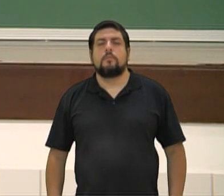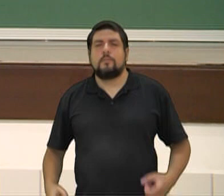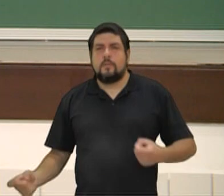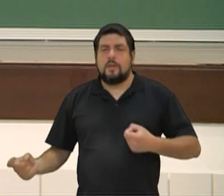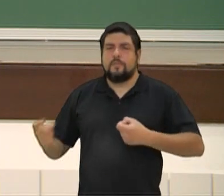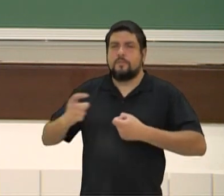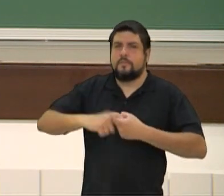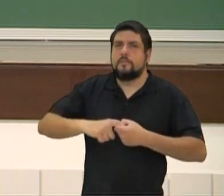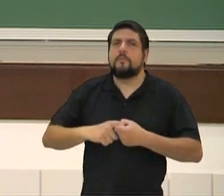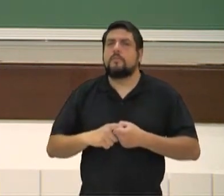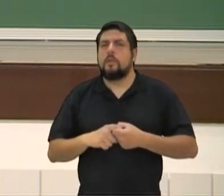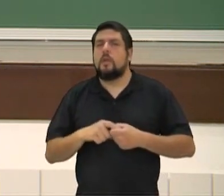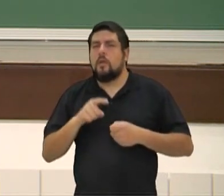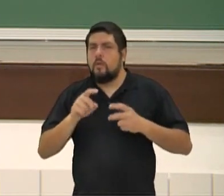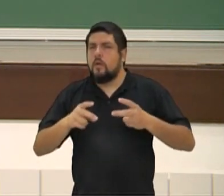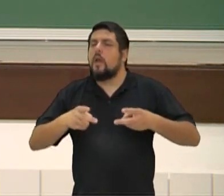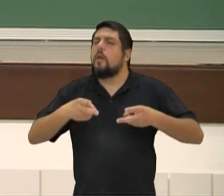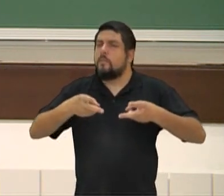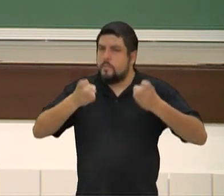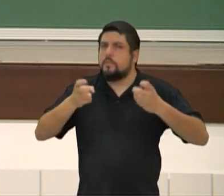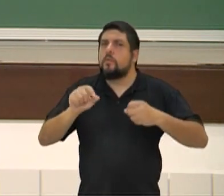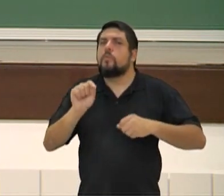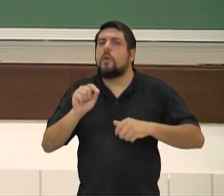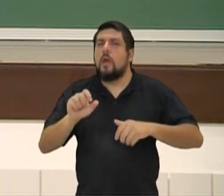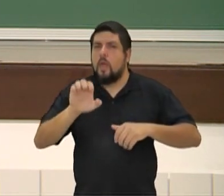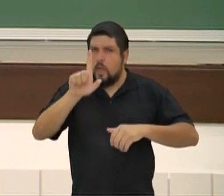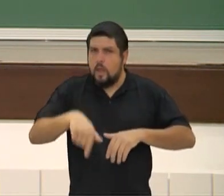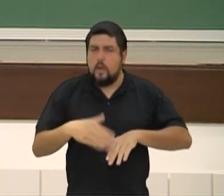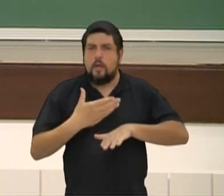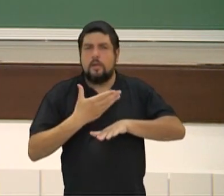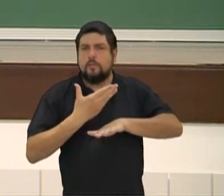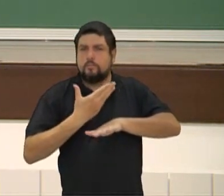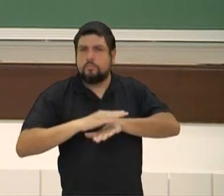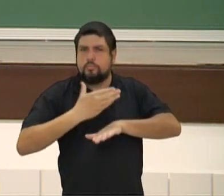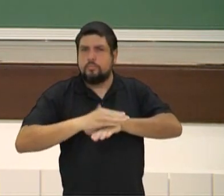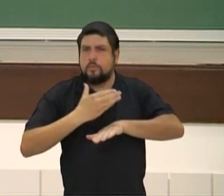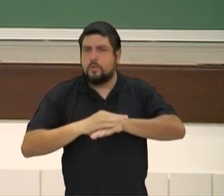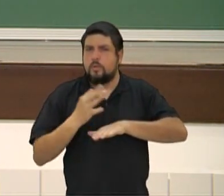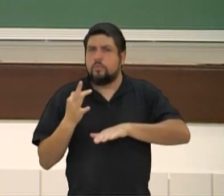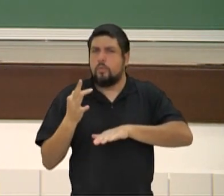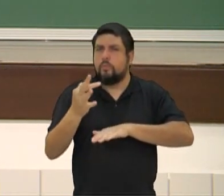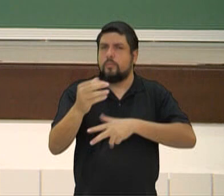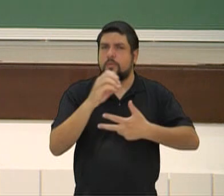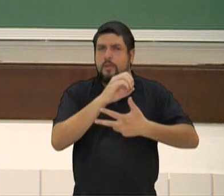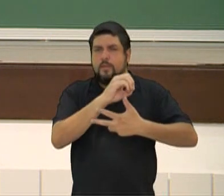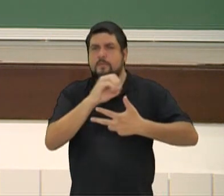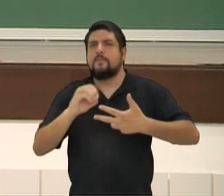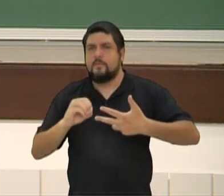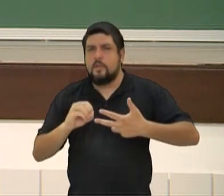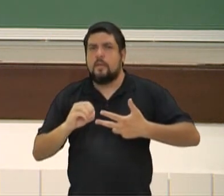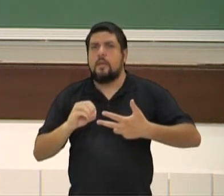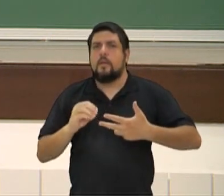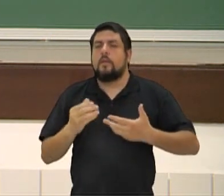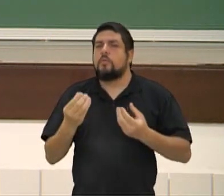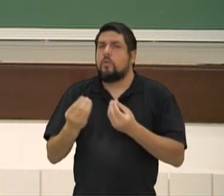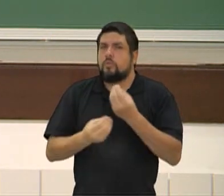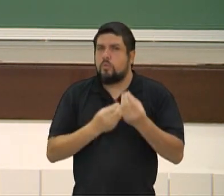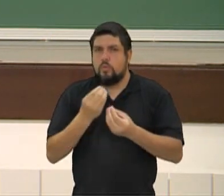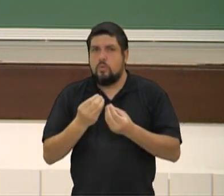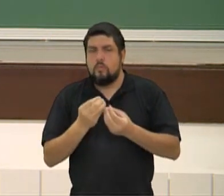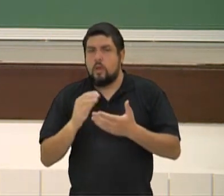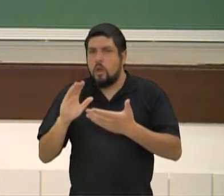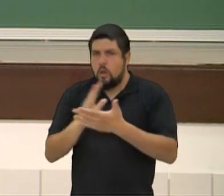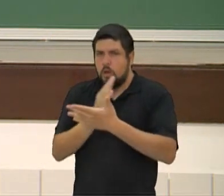Voltei, galerinha. Isso aí é para nós treinarmos aí, os treineiros já, começar já no primeiro ano, o modelo Enem, alguns